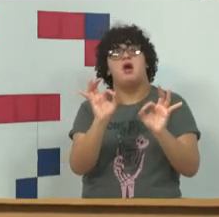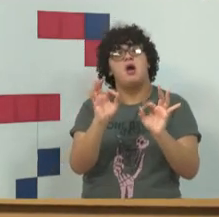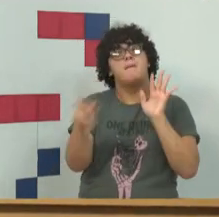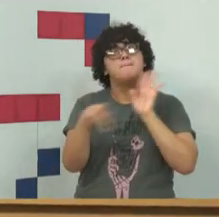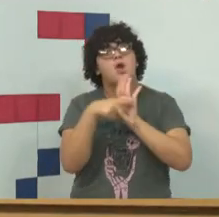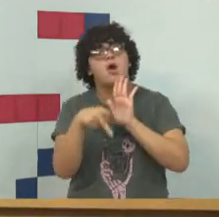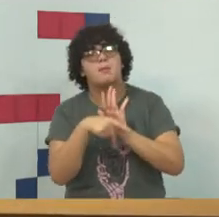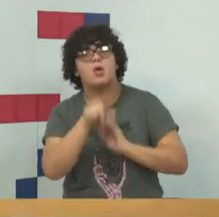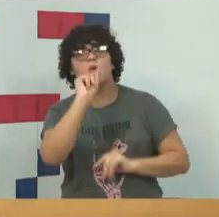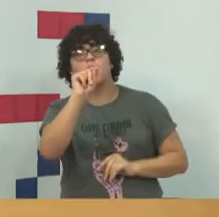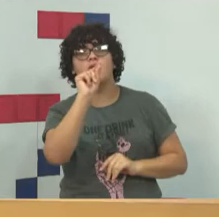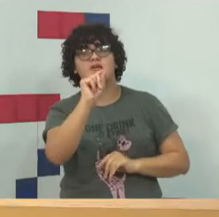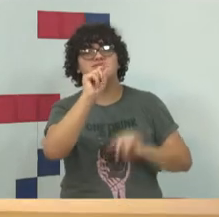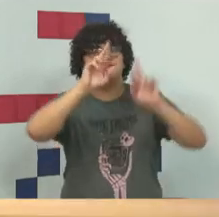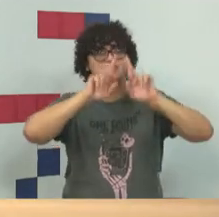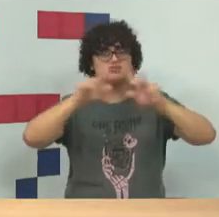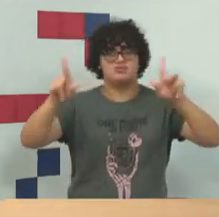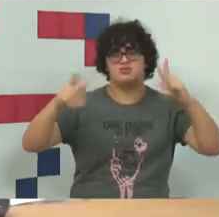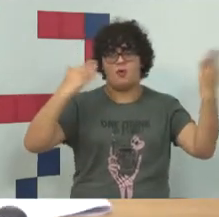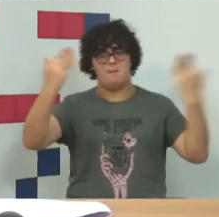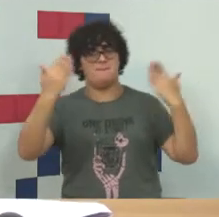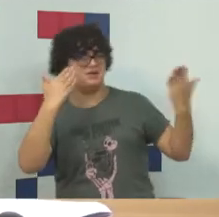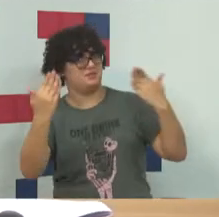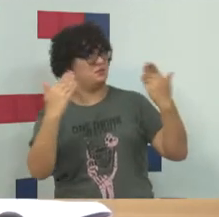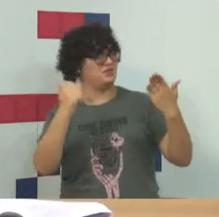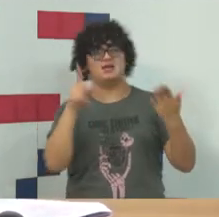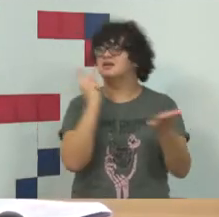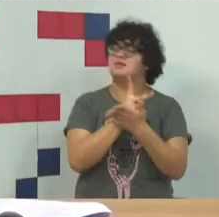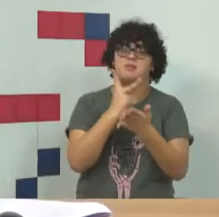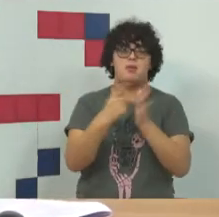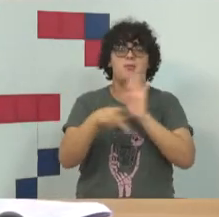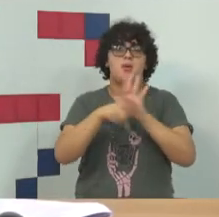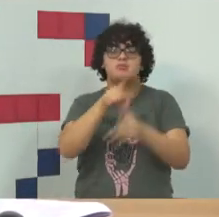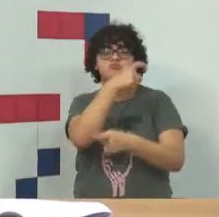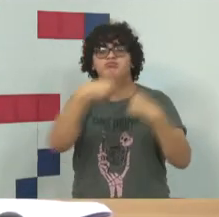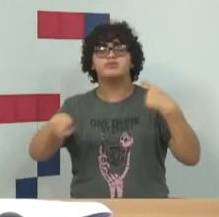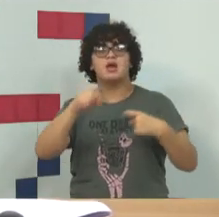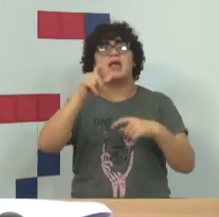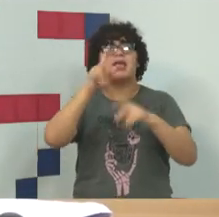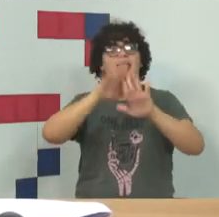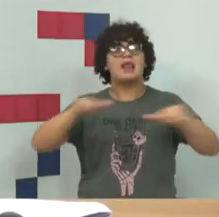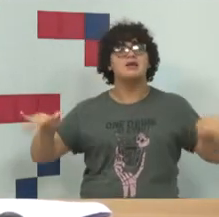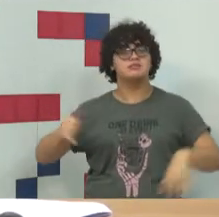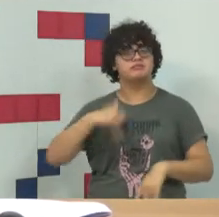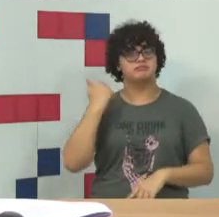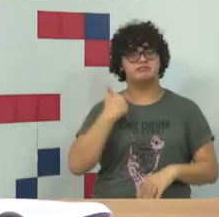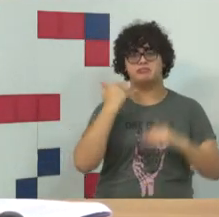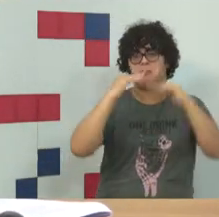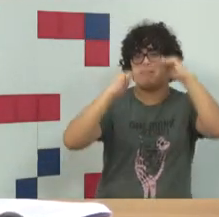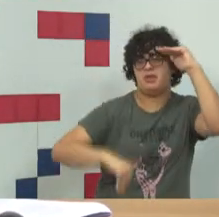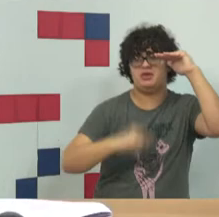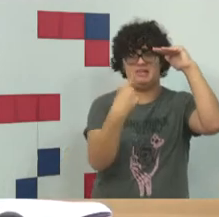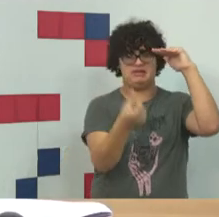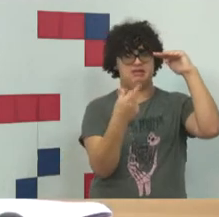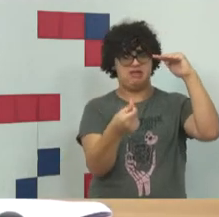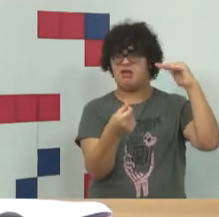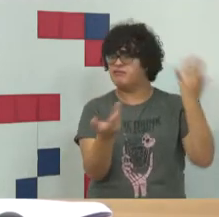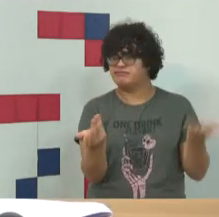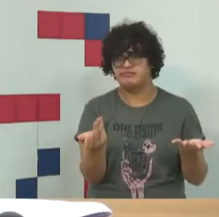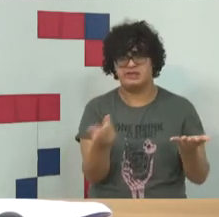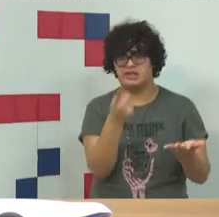a difusão, porque ali você sempre terá um estupro de vulneráveis, inevitavelmente um estupro de vulneráveis